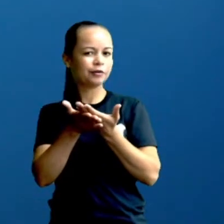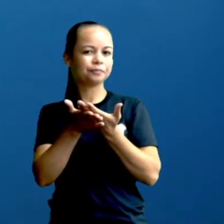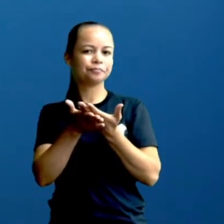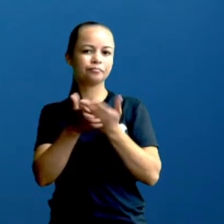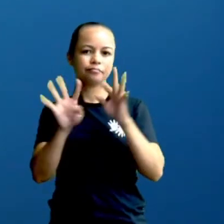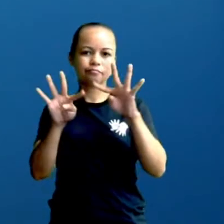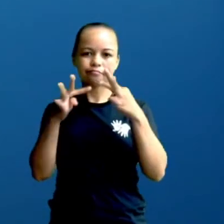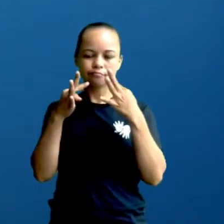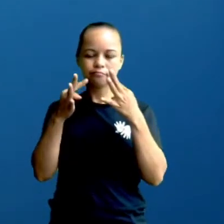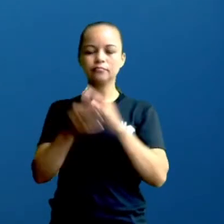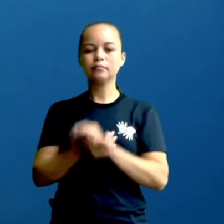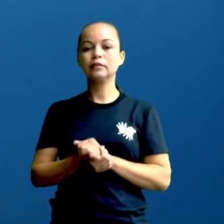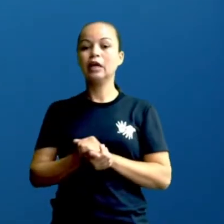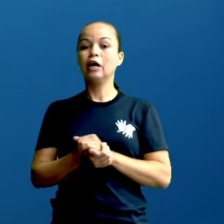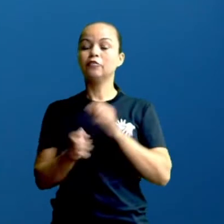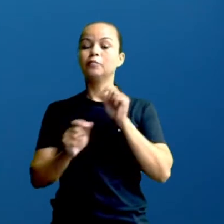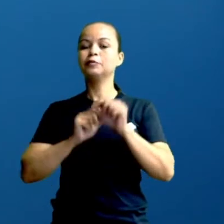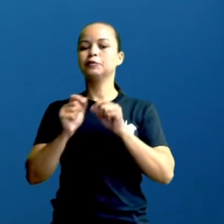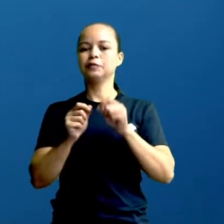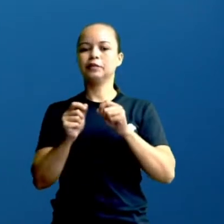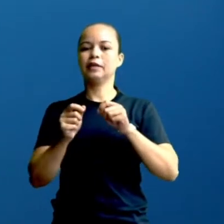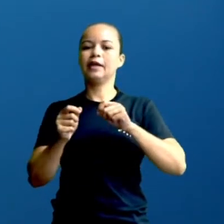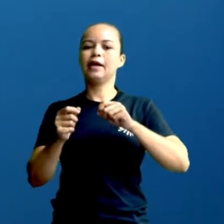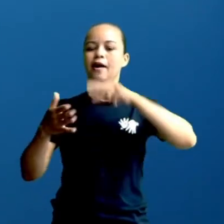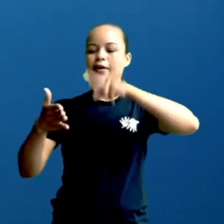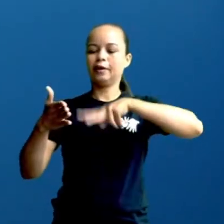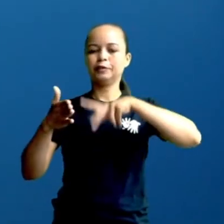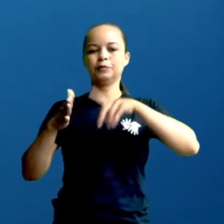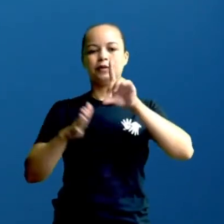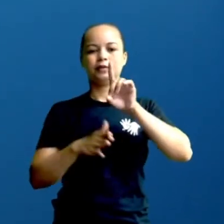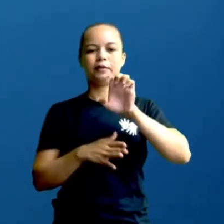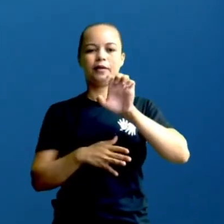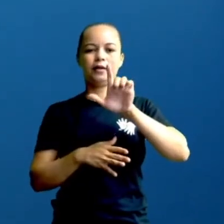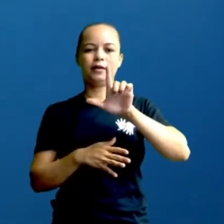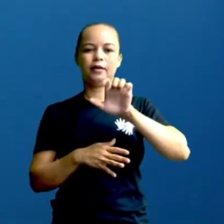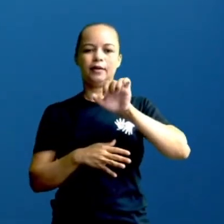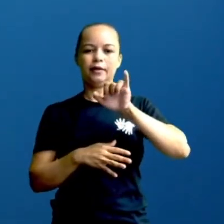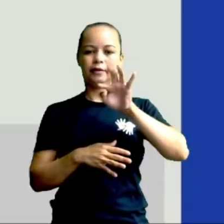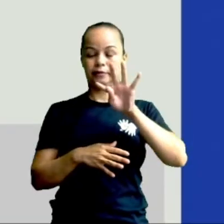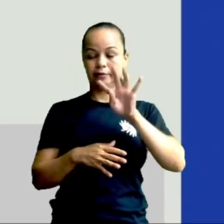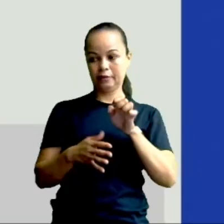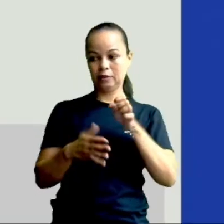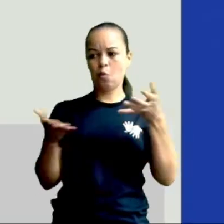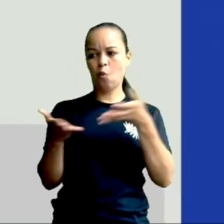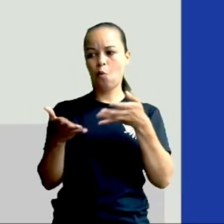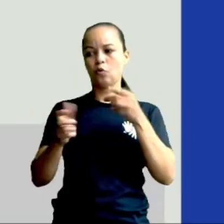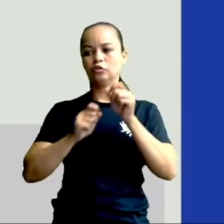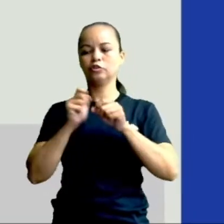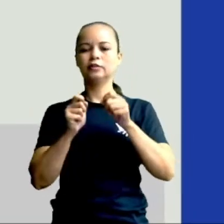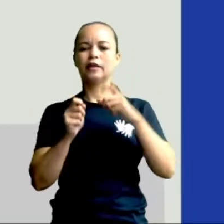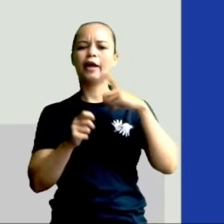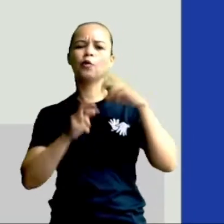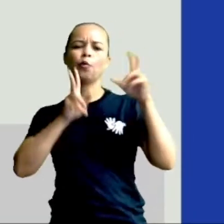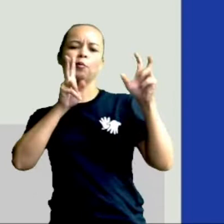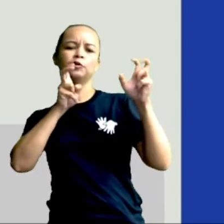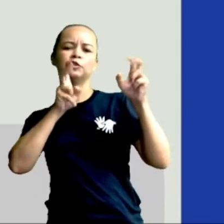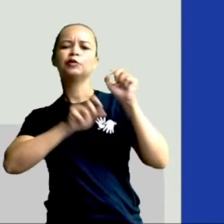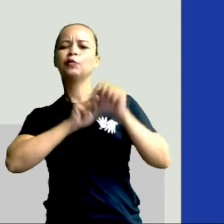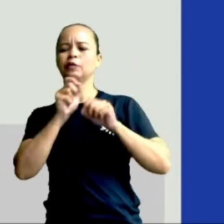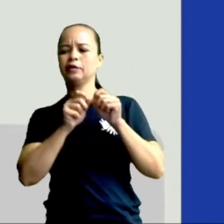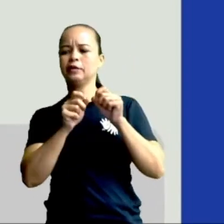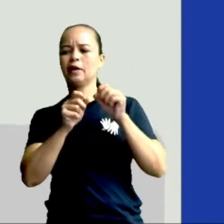vamos para a nossa leitura de leite. E a nossa leitura de leite tem como título